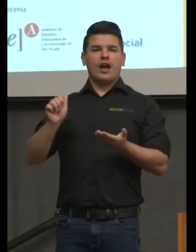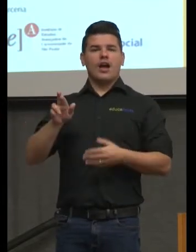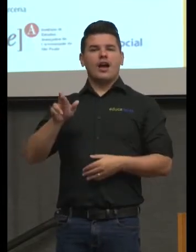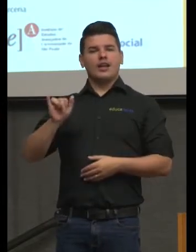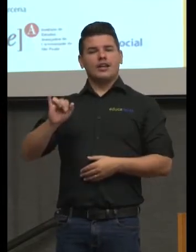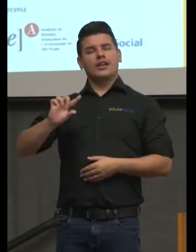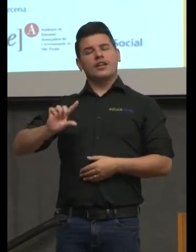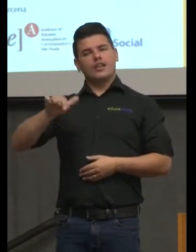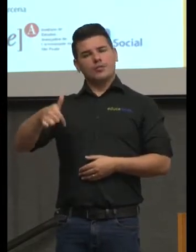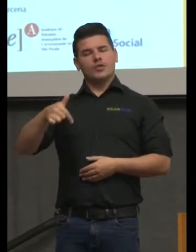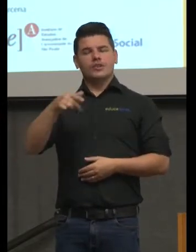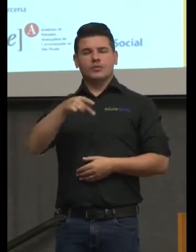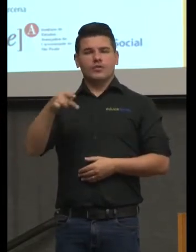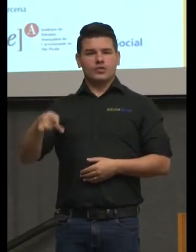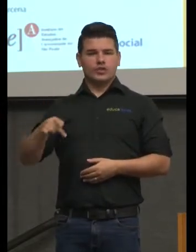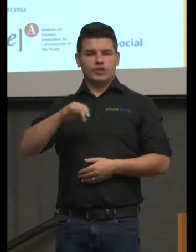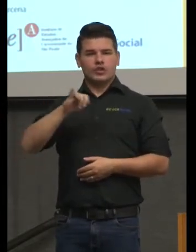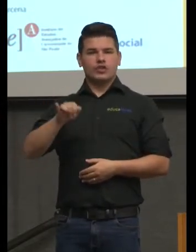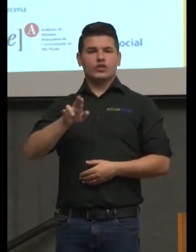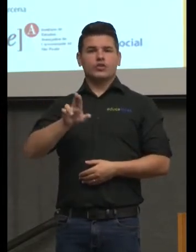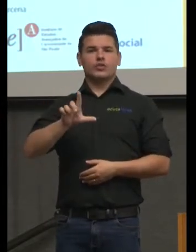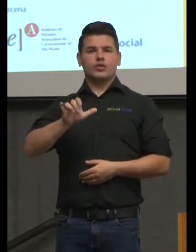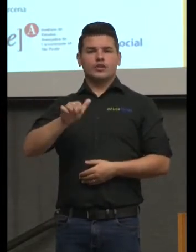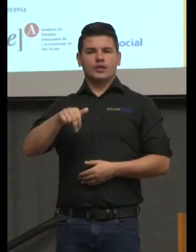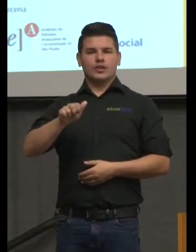posteriormente, à professora Juliana.